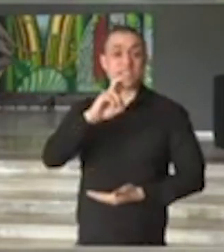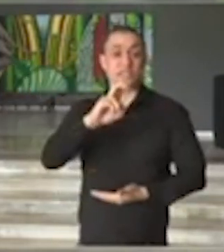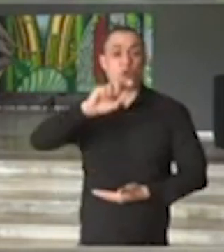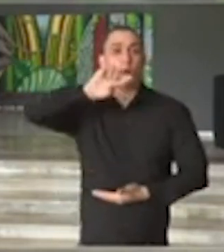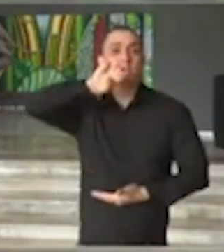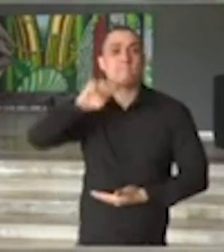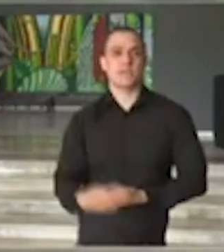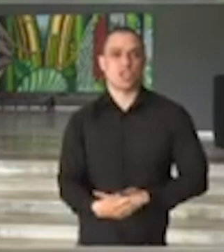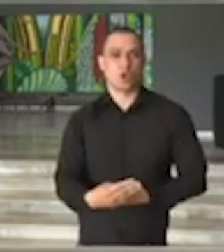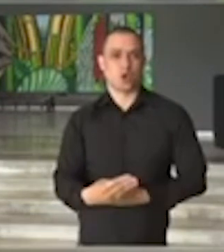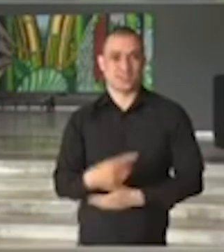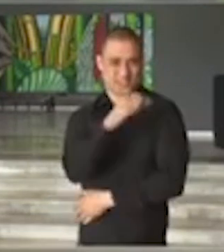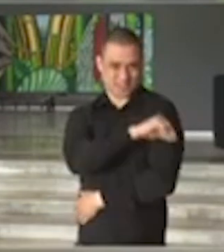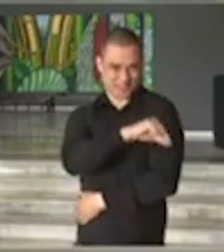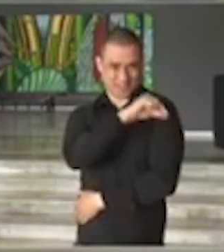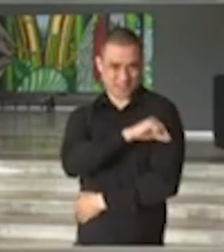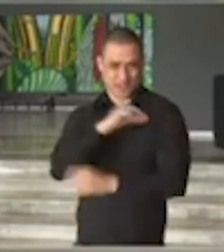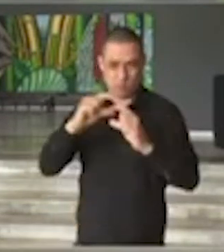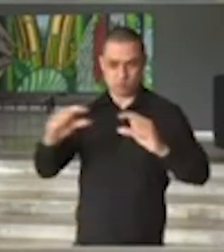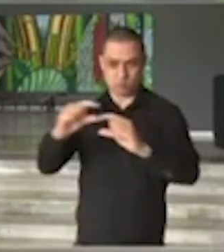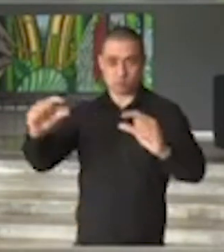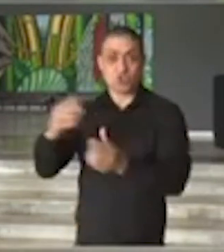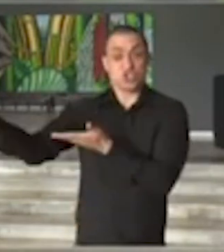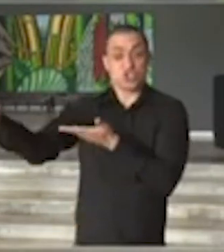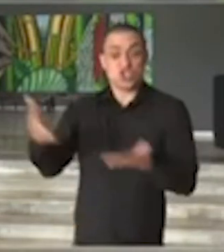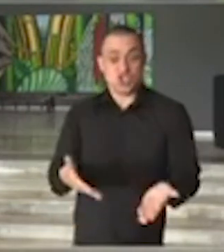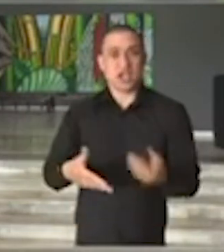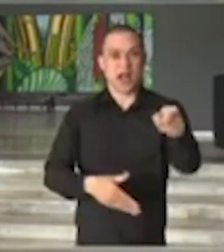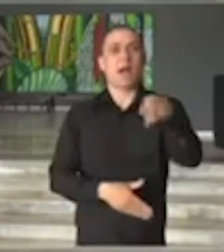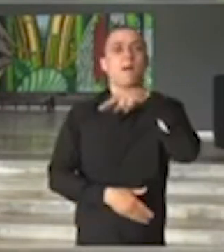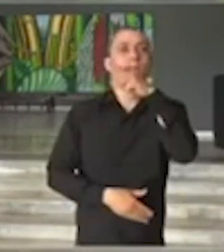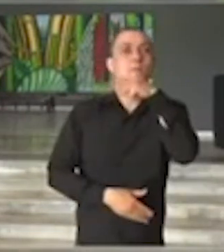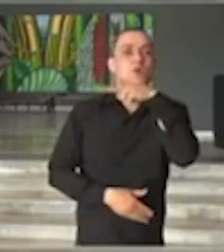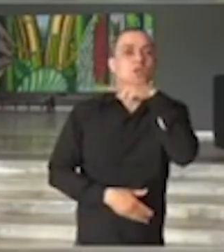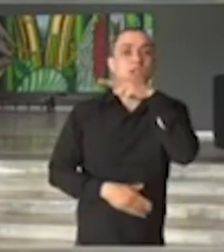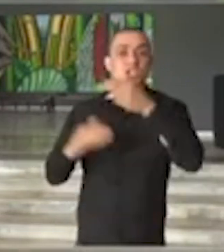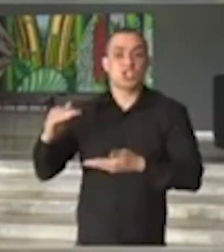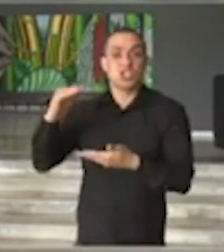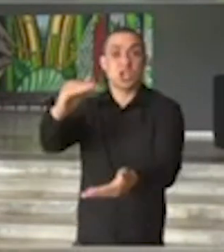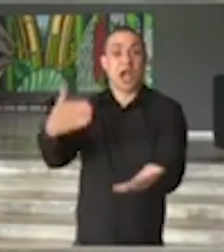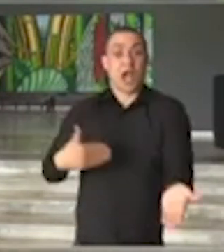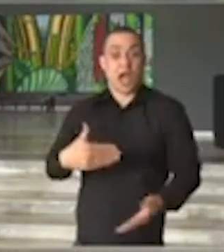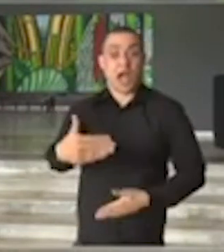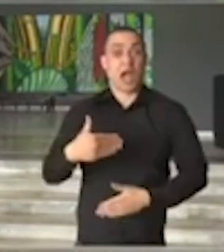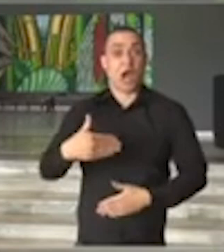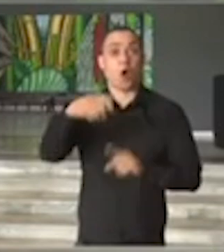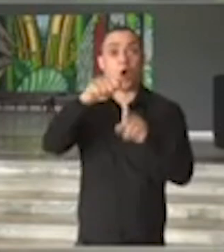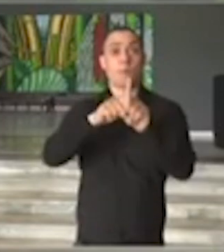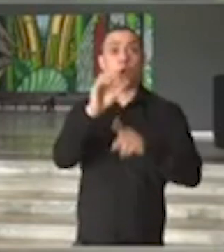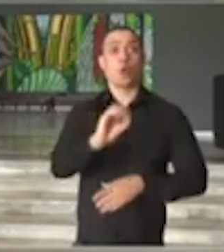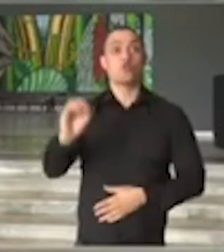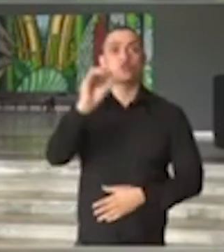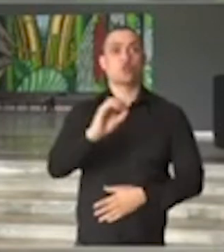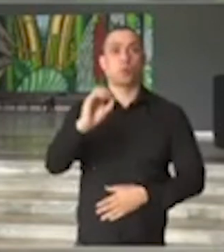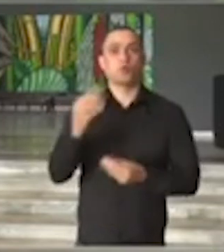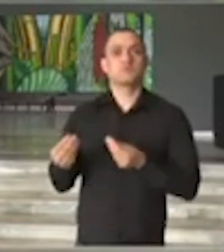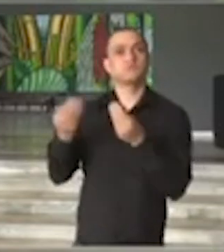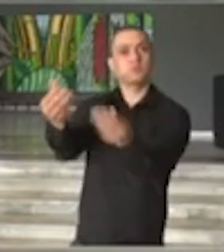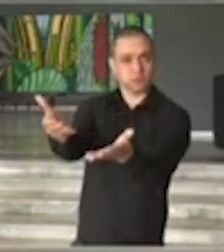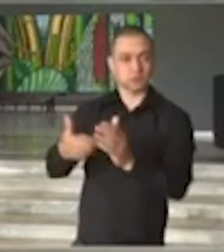milhões de doses da Coronavac chegará ao Instituto Butantan agora no mês de outubro. Repetindo,